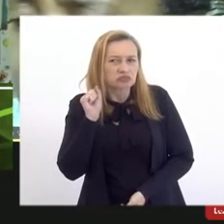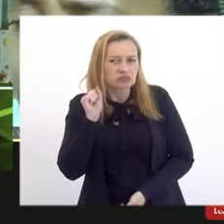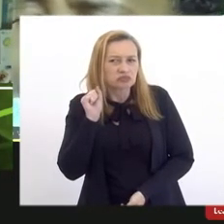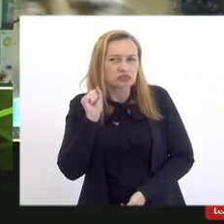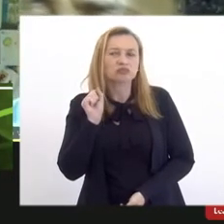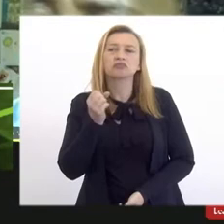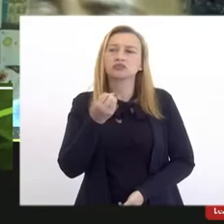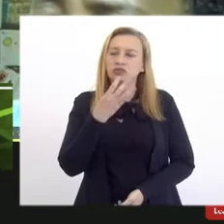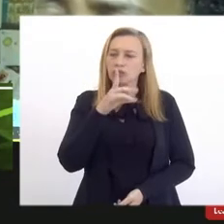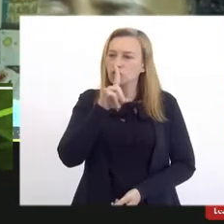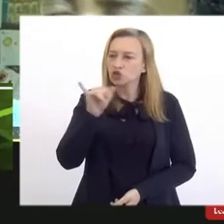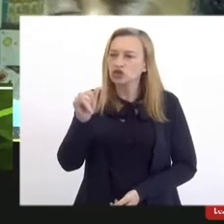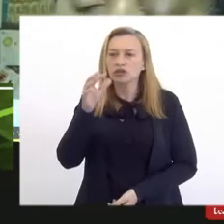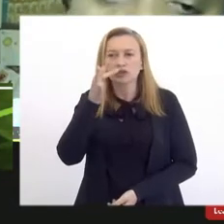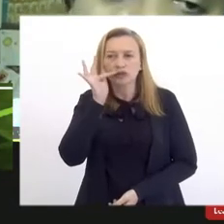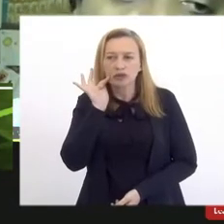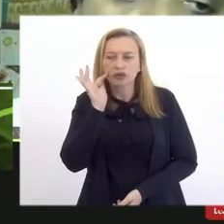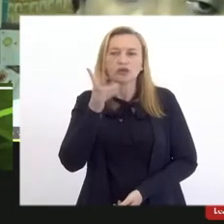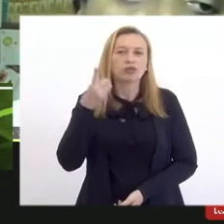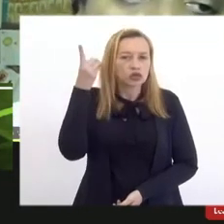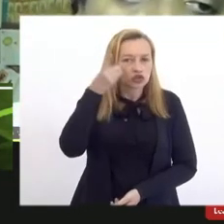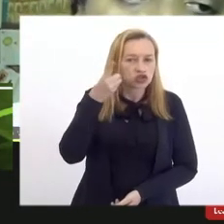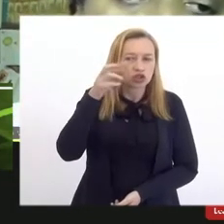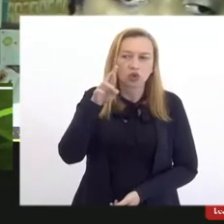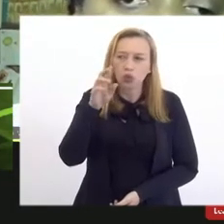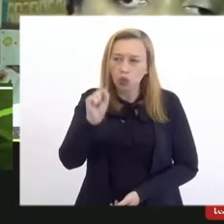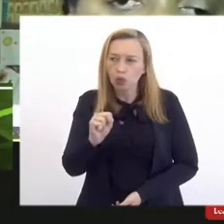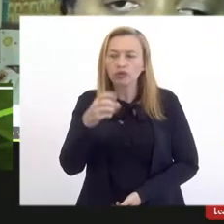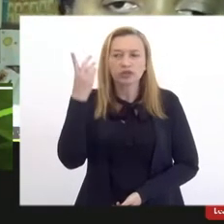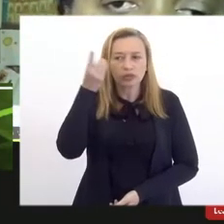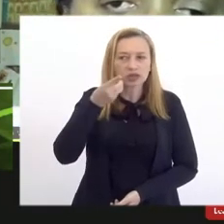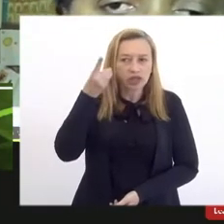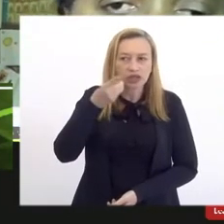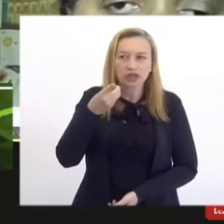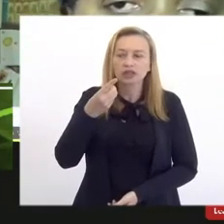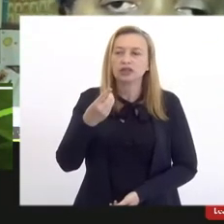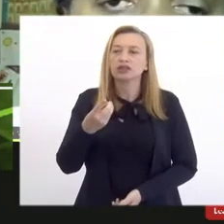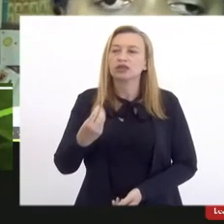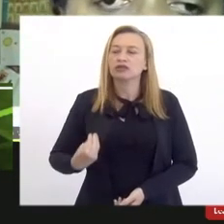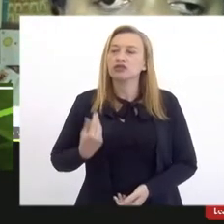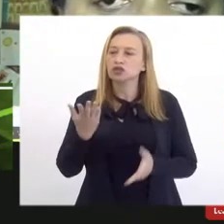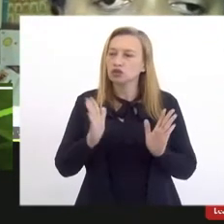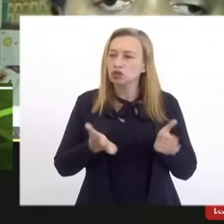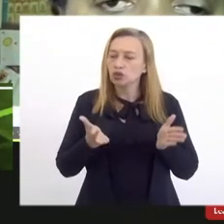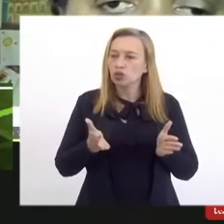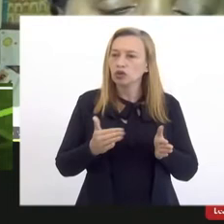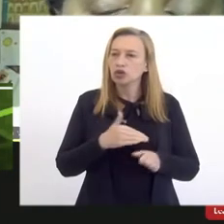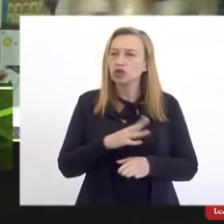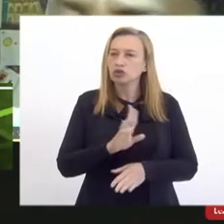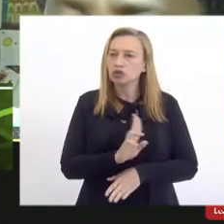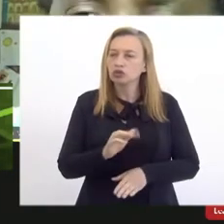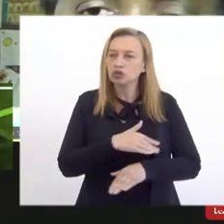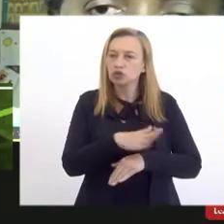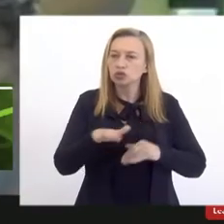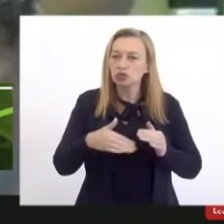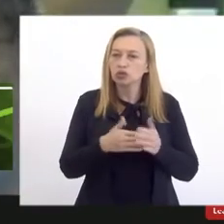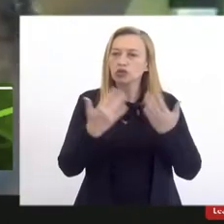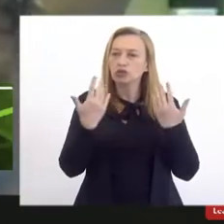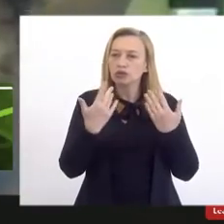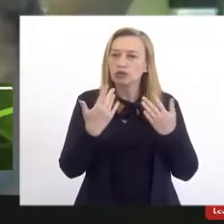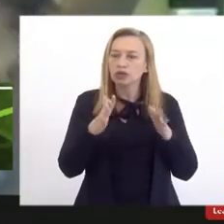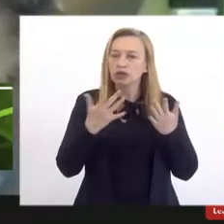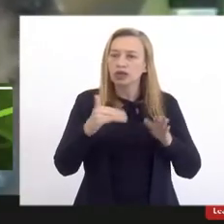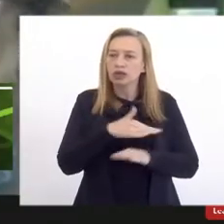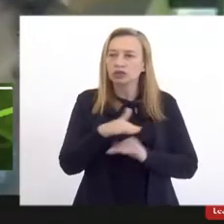Bom dia, Flávio, bom dia, do deputado Rubio Contempo, que é presídio dessa audiência de hoje, em nome deles, estendo minhas saudações a